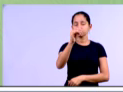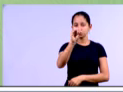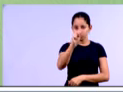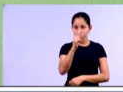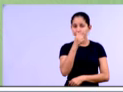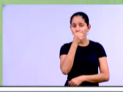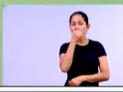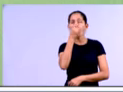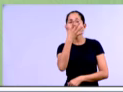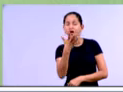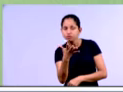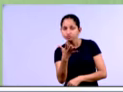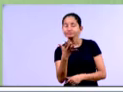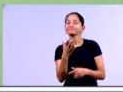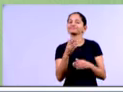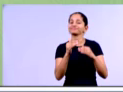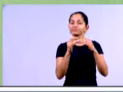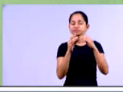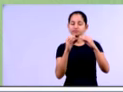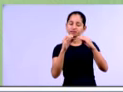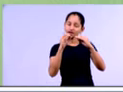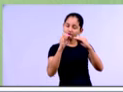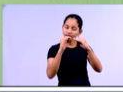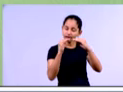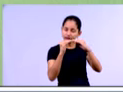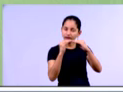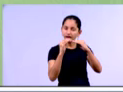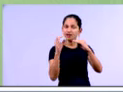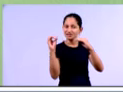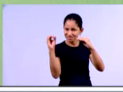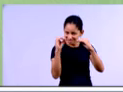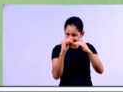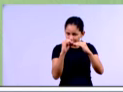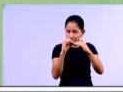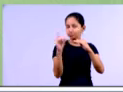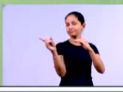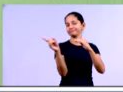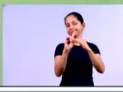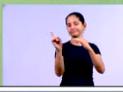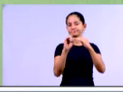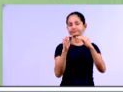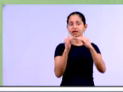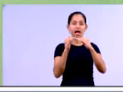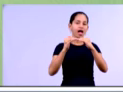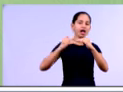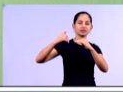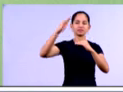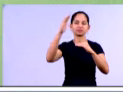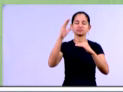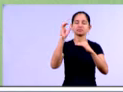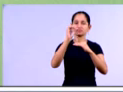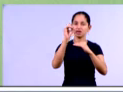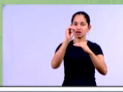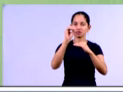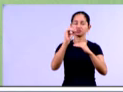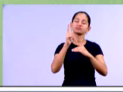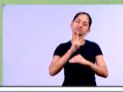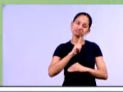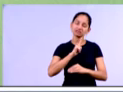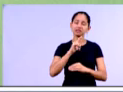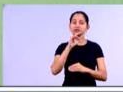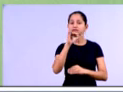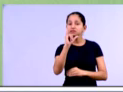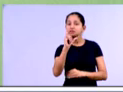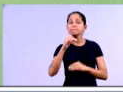que ele é um número maior que zero, ok? Então, na tabelinha aqui do, do Kenneth, né, se esse número